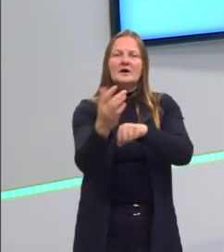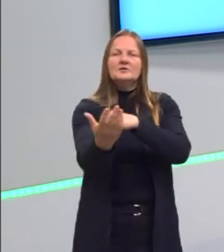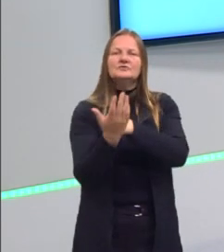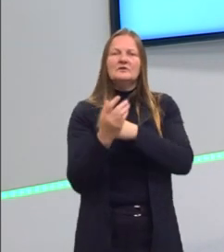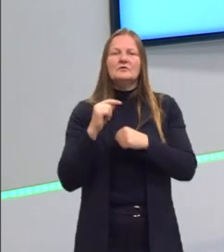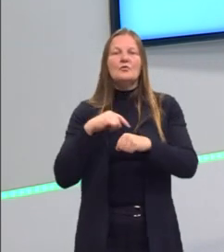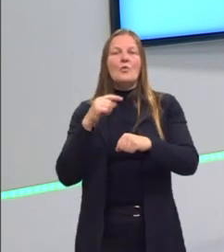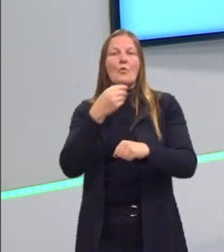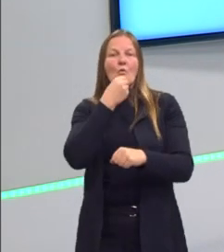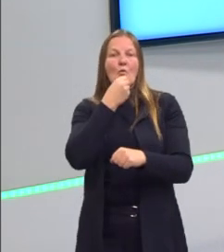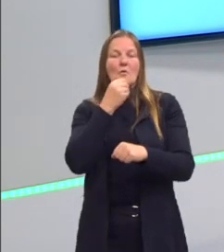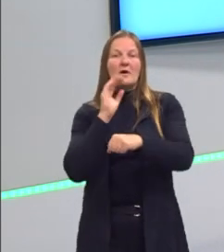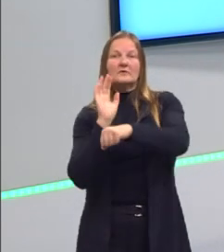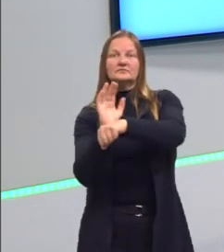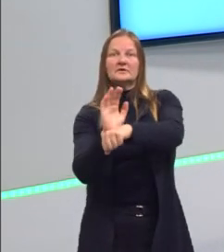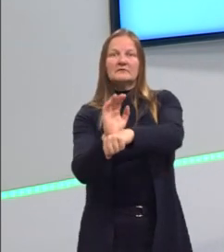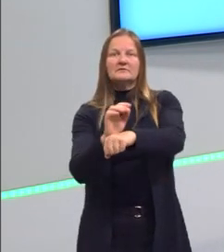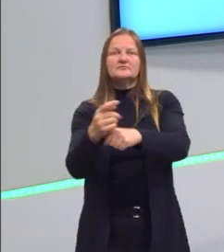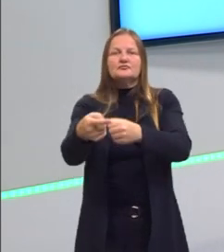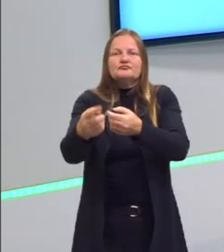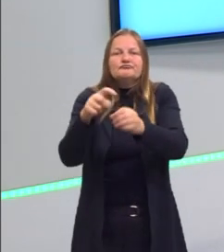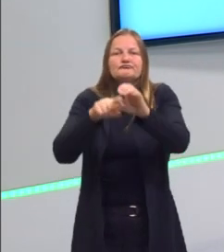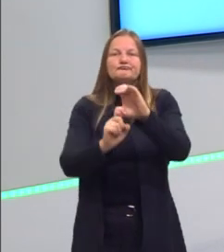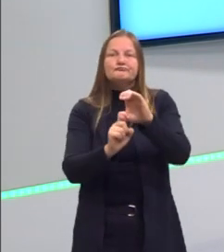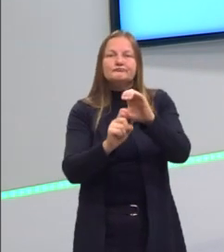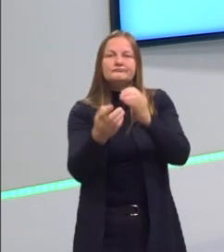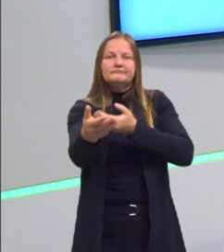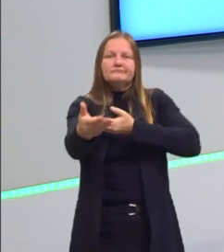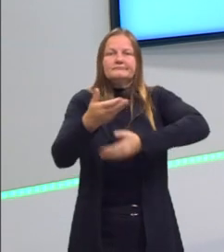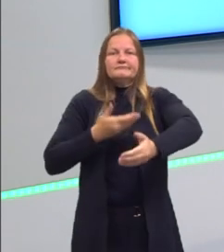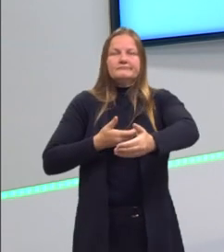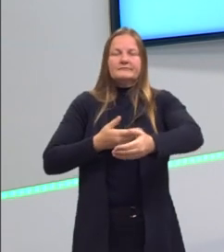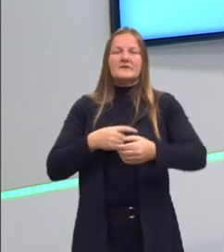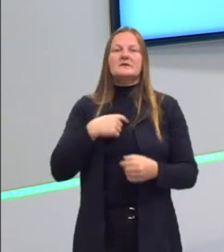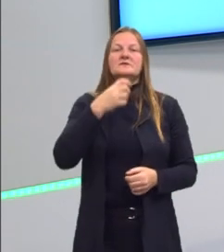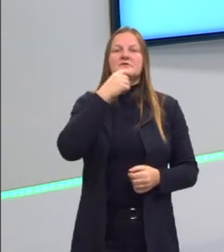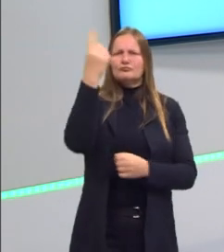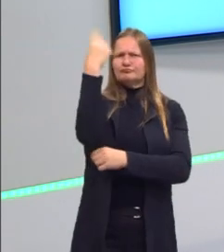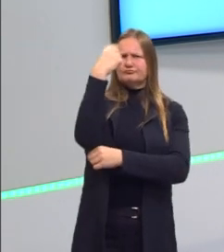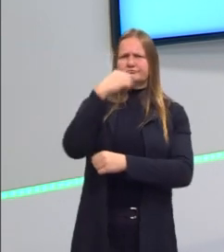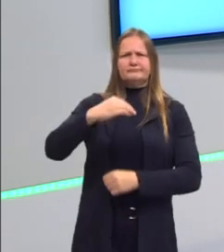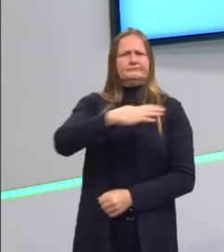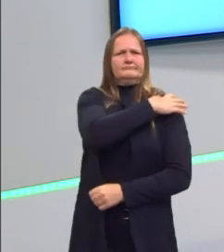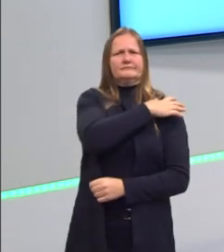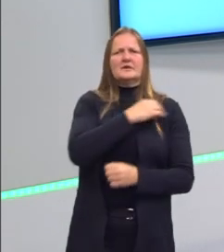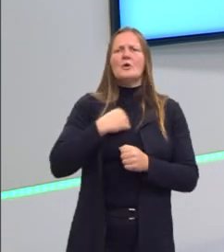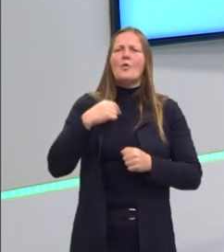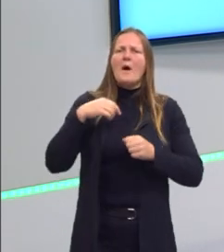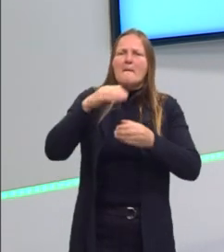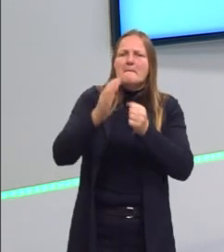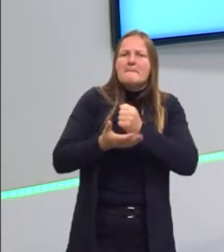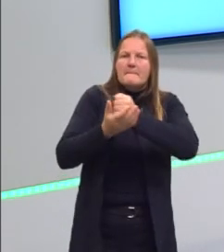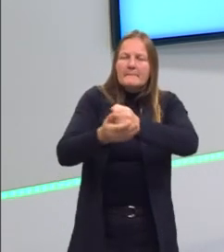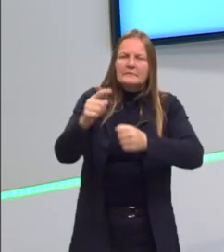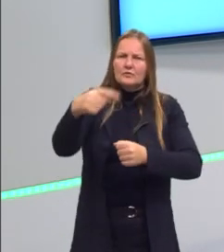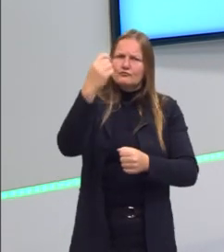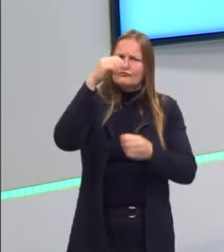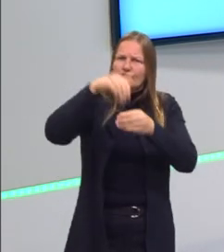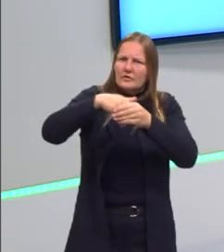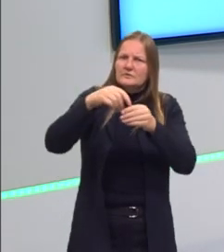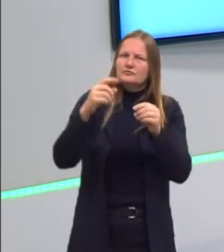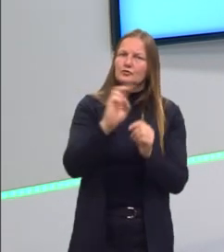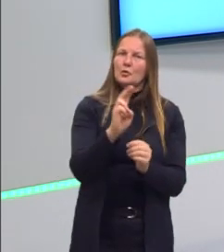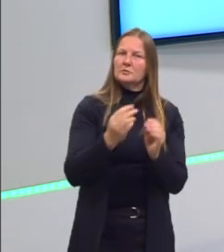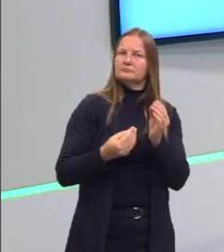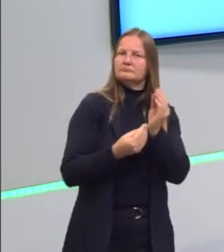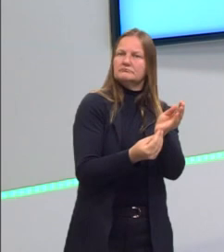coronel, e você ia ficar devendo esses favores para ele. E se o coronel chegasse e falasse, o candidato que eu apoio é esse aqui, você tem que votar nessa pessoa,